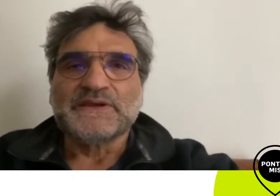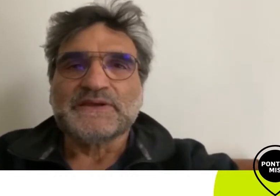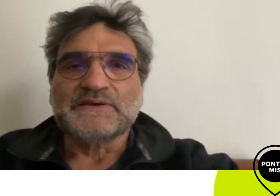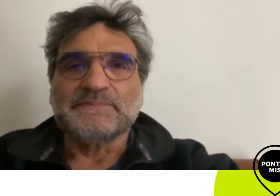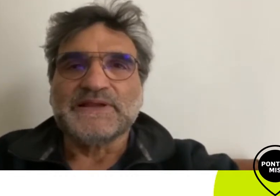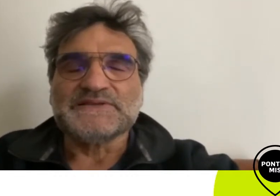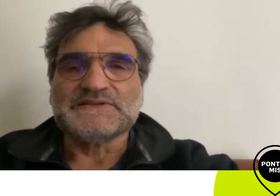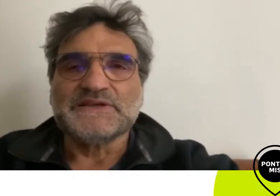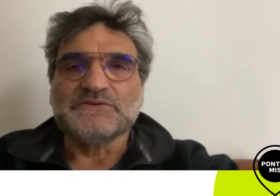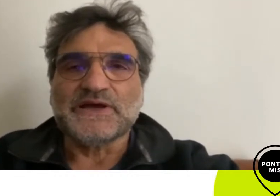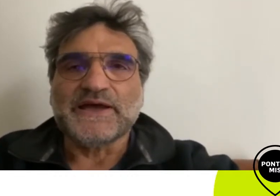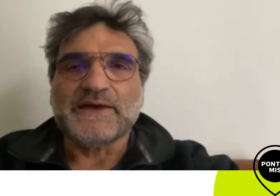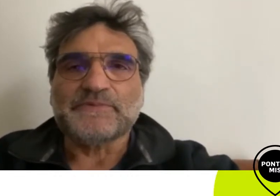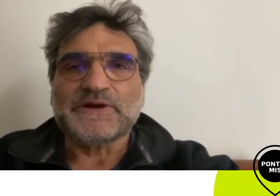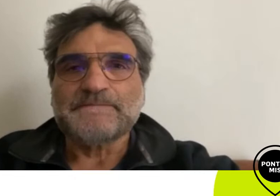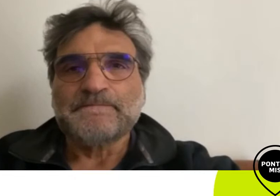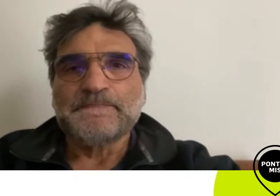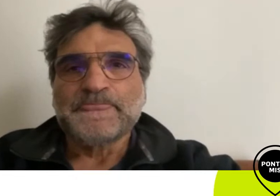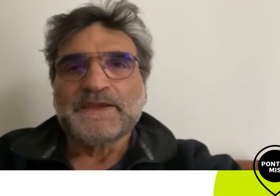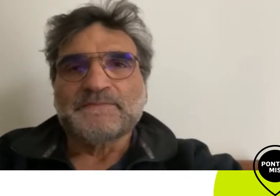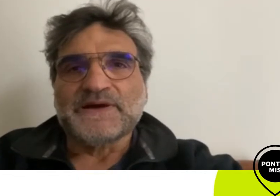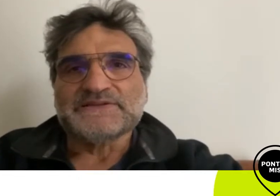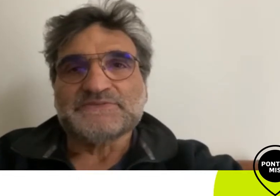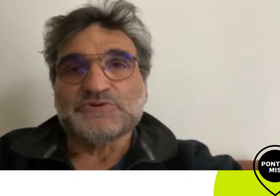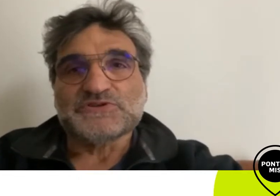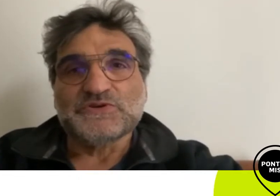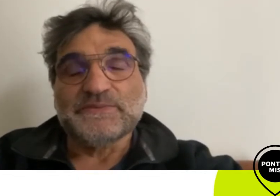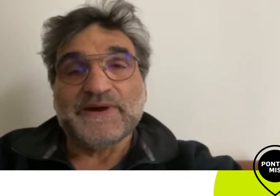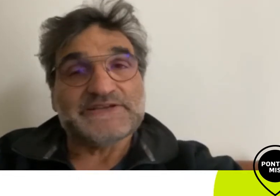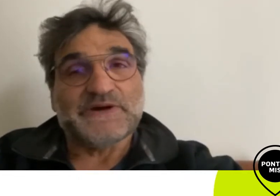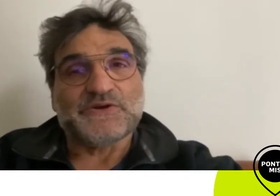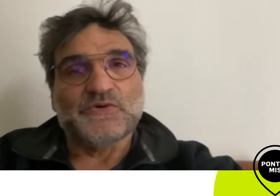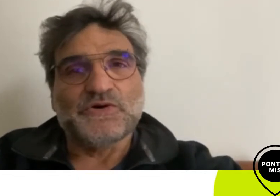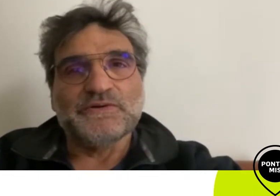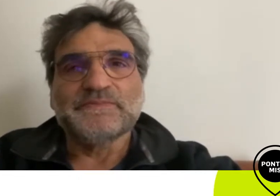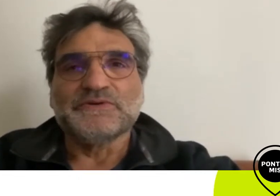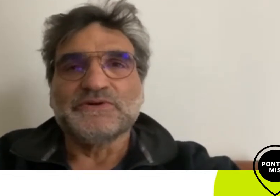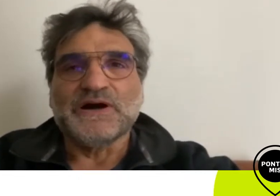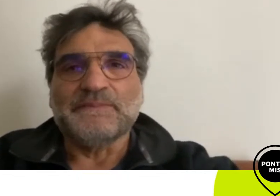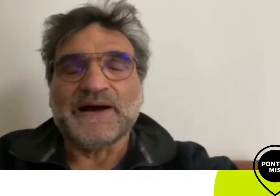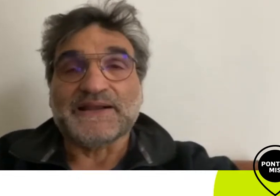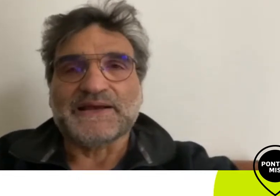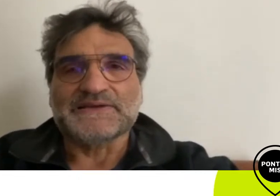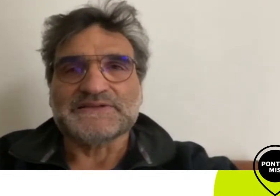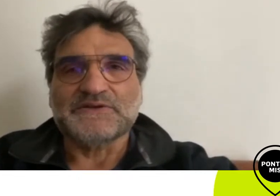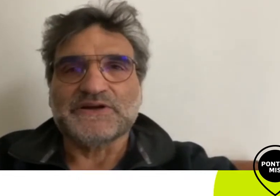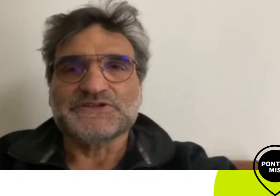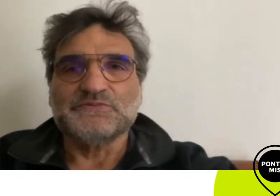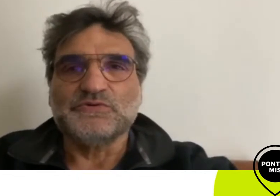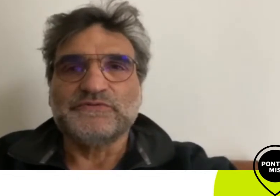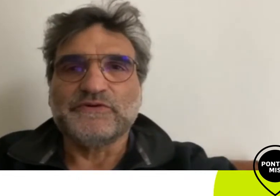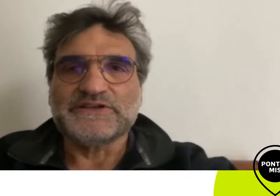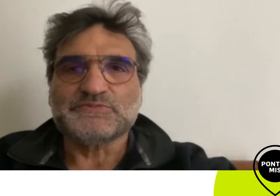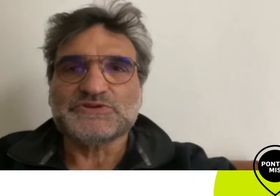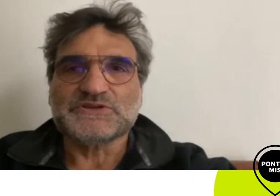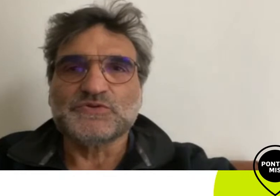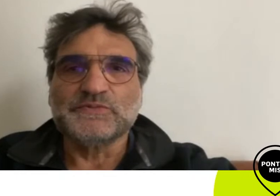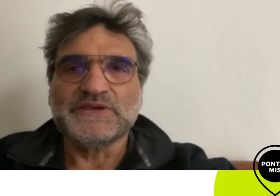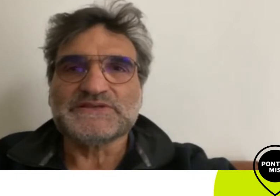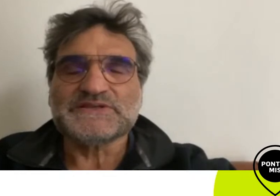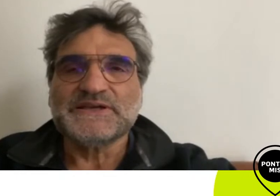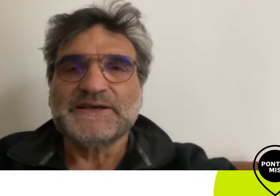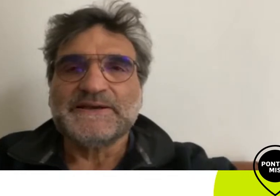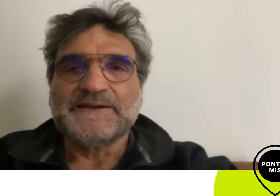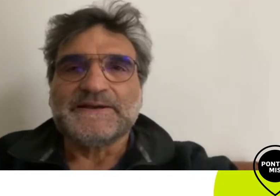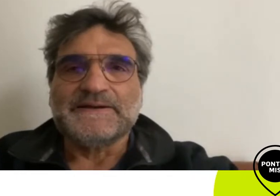belezinho na época mas a exposição que mais marcou a marca Castelo Hattembum foi a exposição